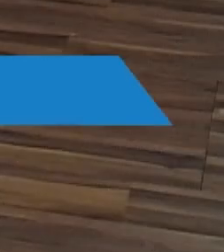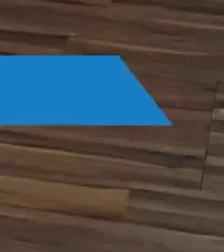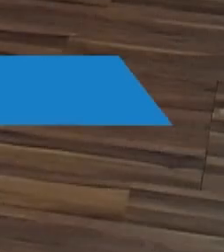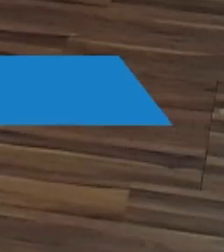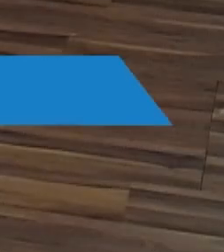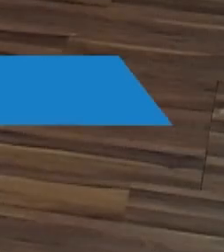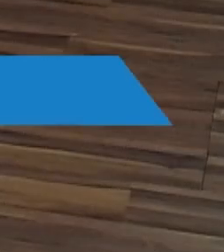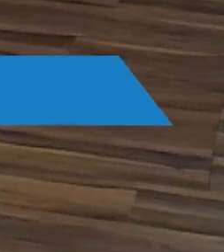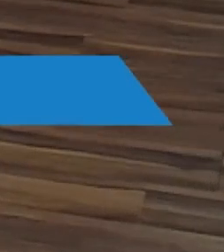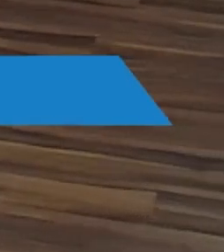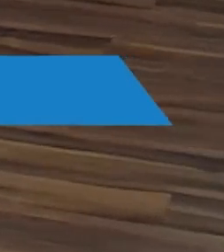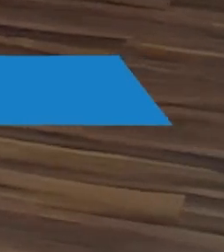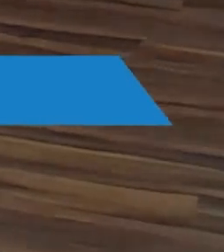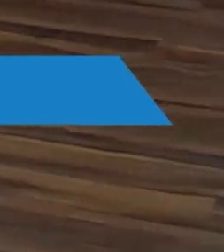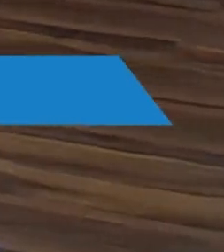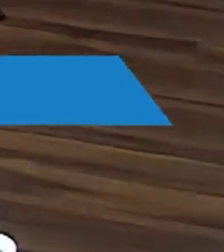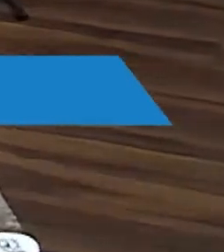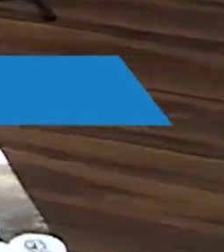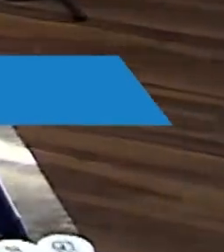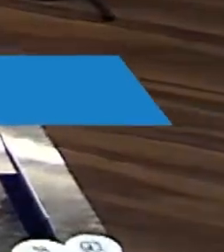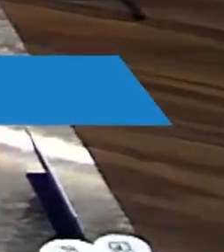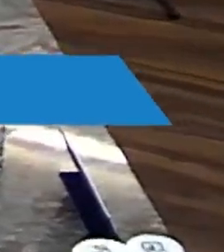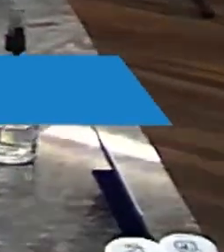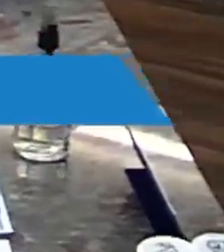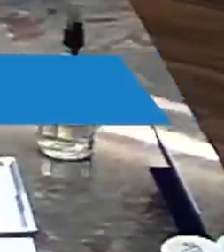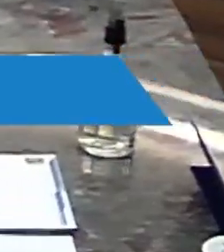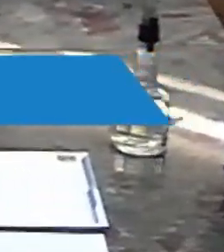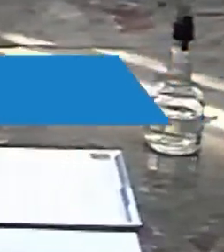favoráveis permaneçam como estão? Está aprovado.